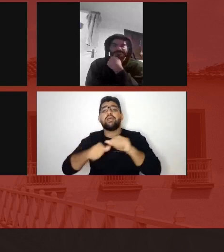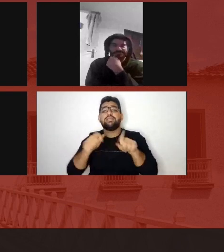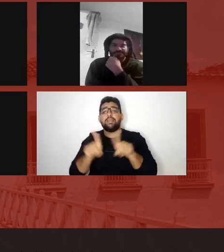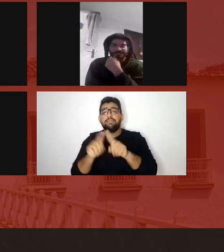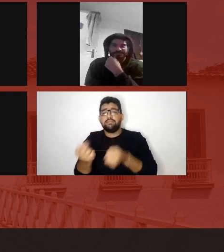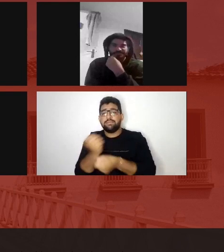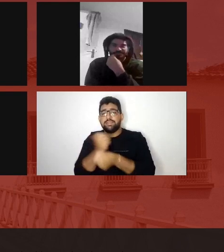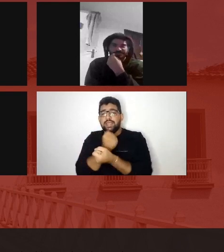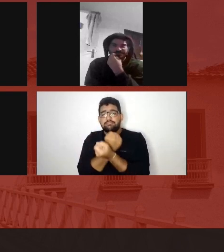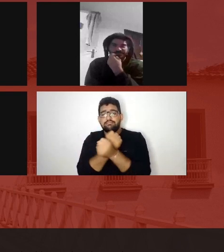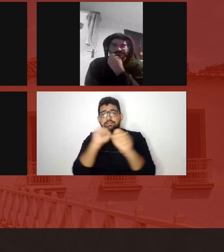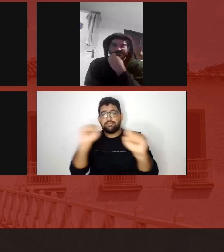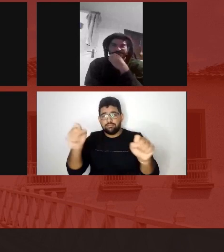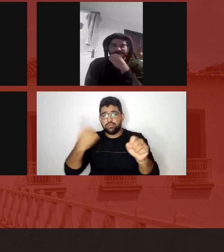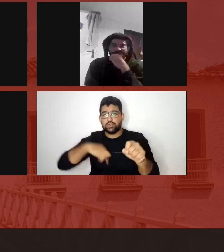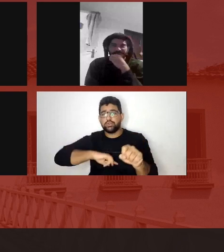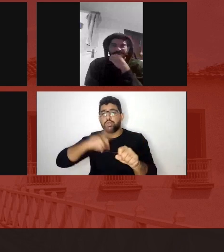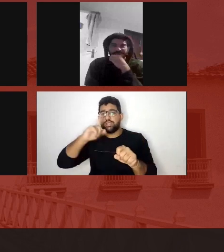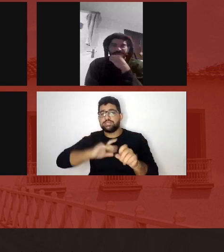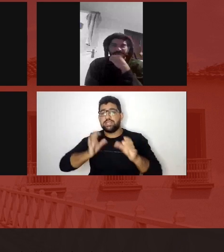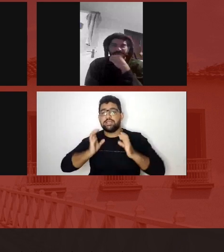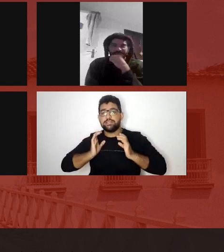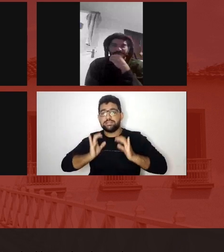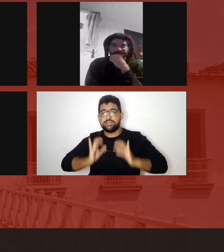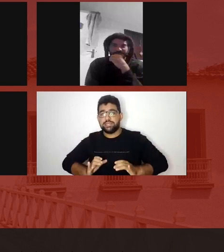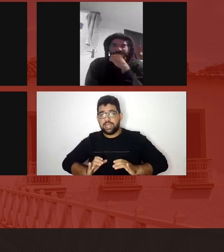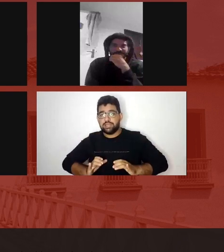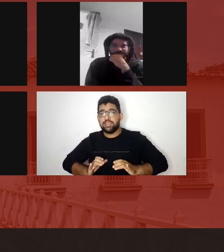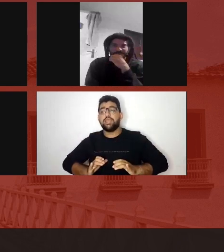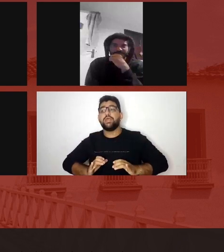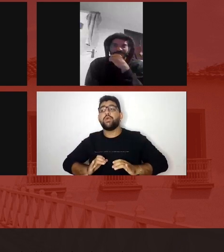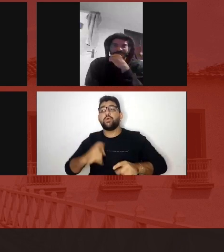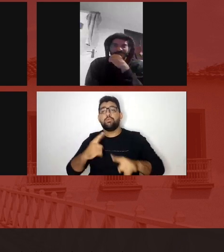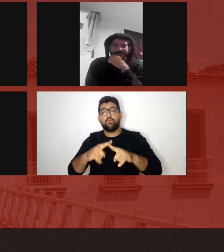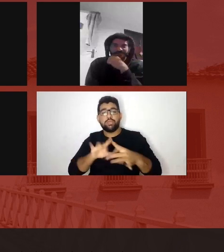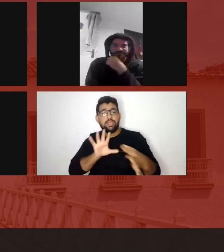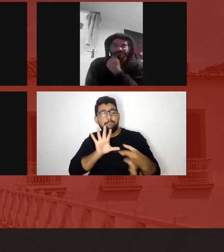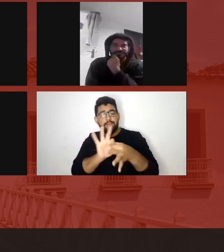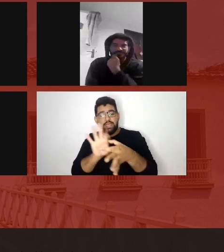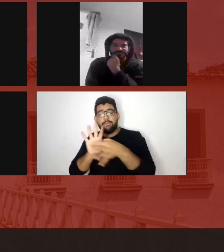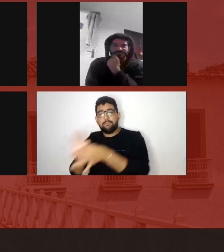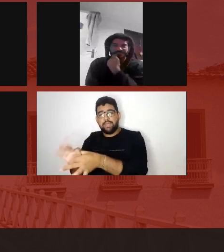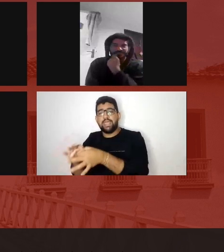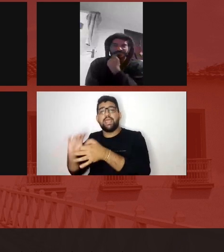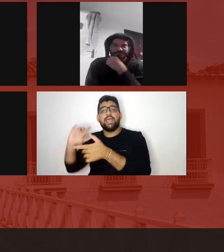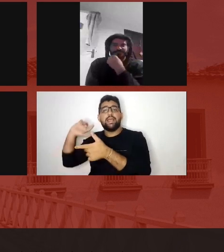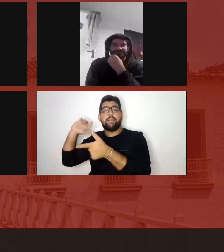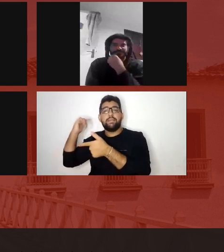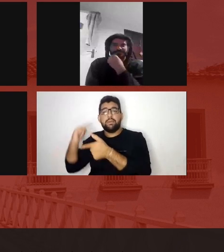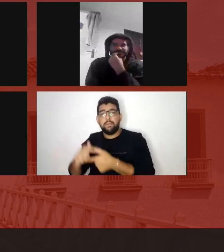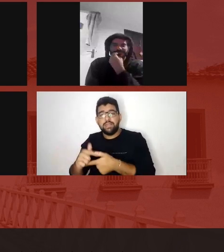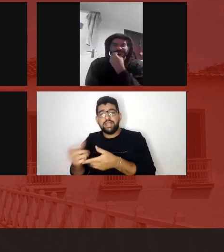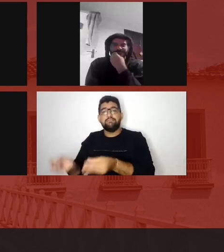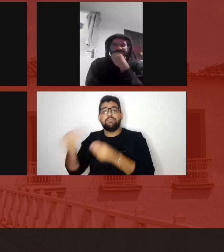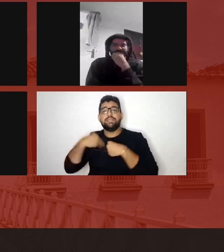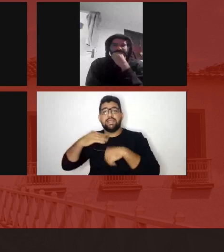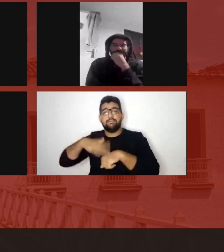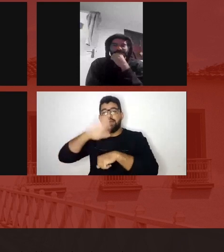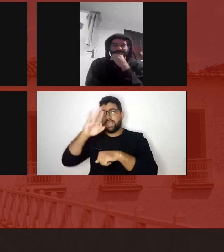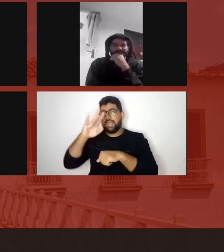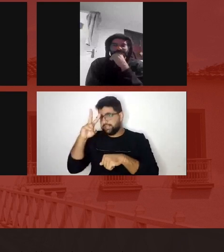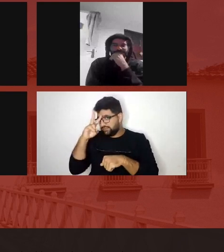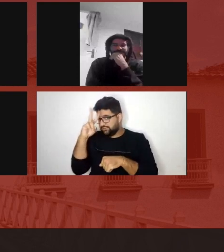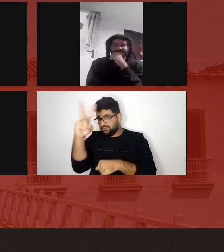humano enquanto cidadão, fazendo um elo de ligação com sua ancestralidade e fortalecendo sua raiz. Parabéns pela